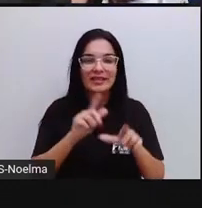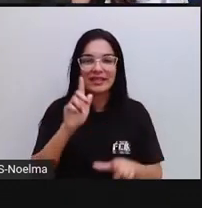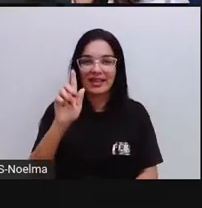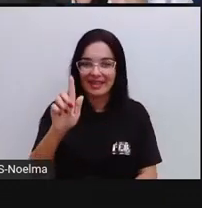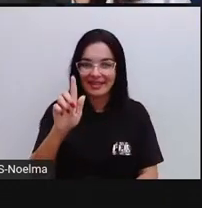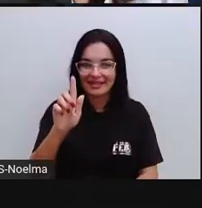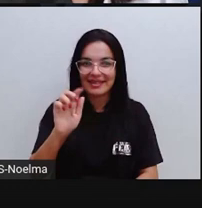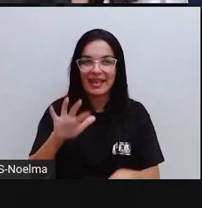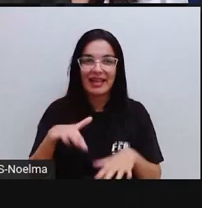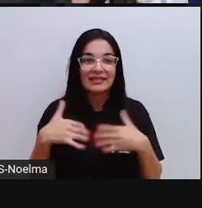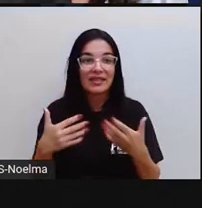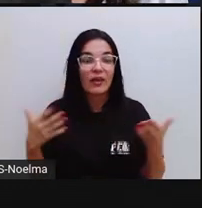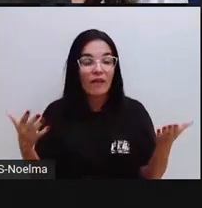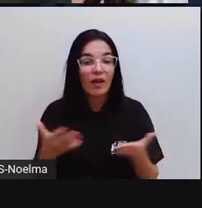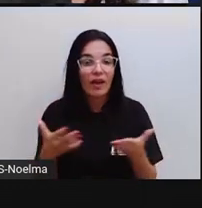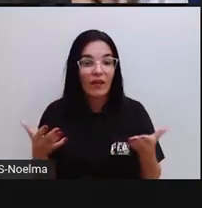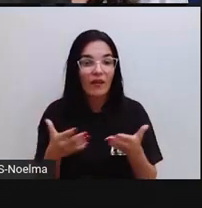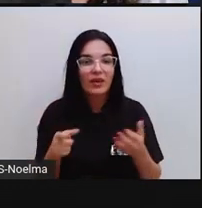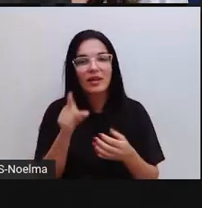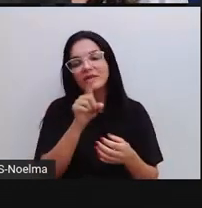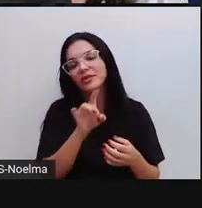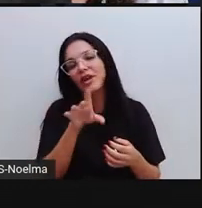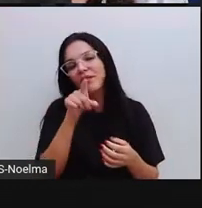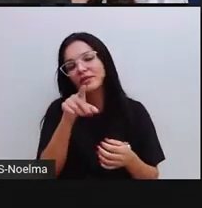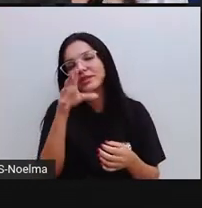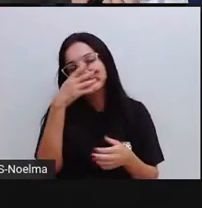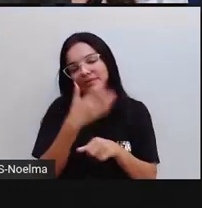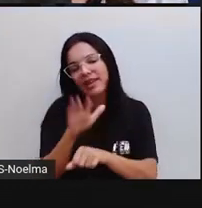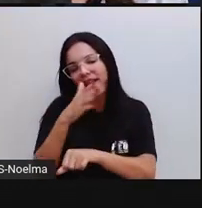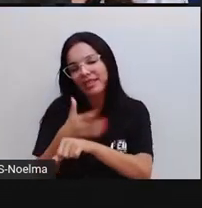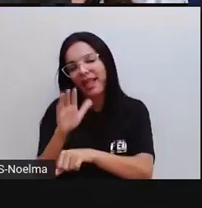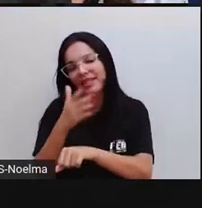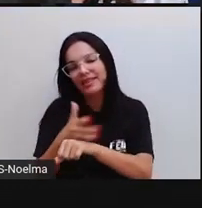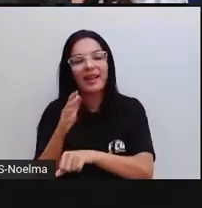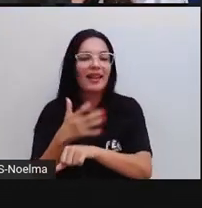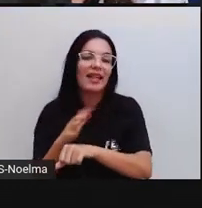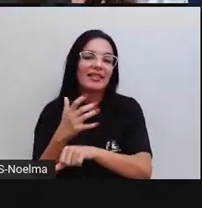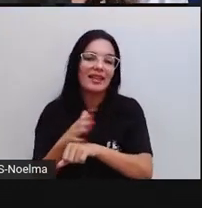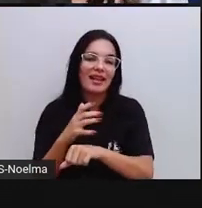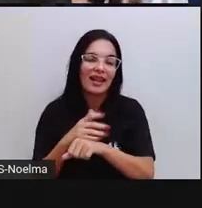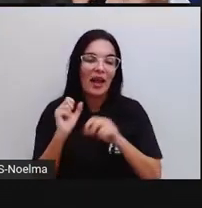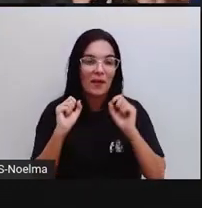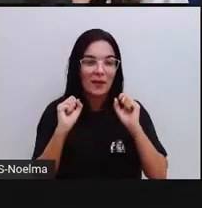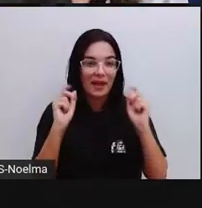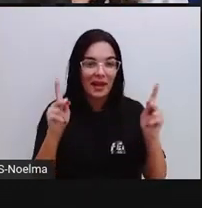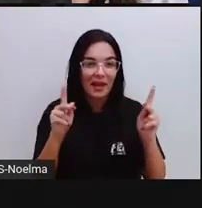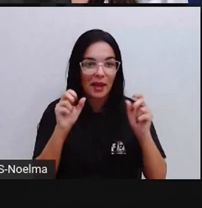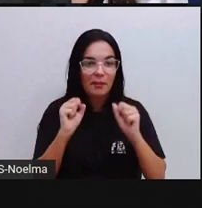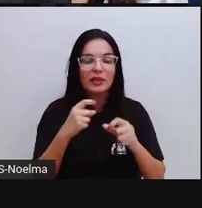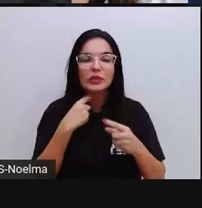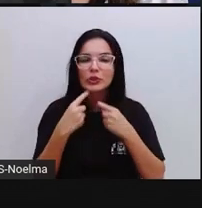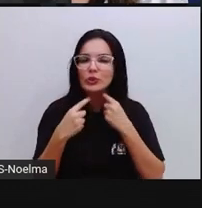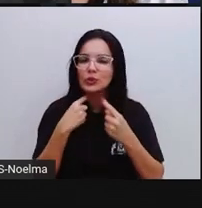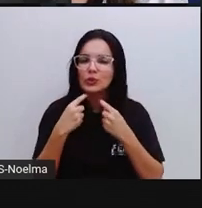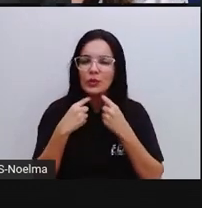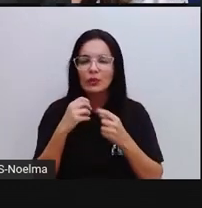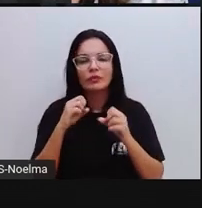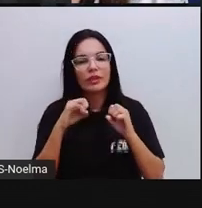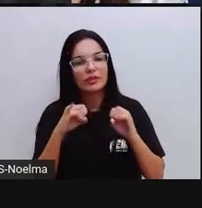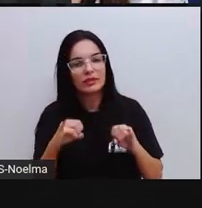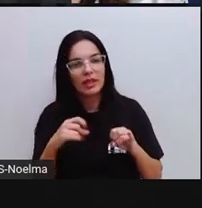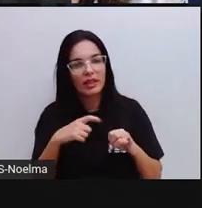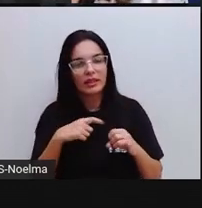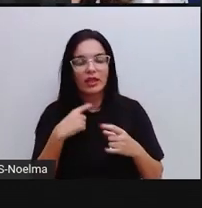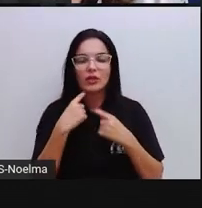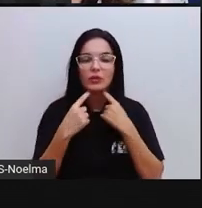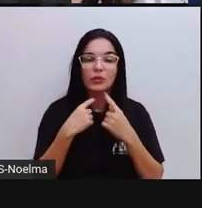verdade? E agora é só treinar mais um pouquinho, tá bom? Tira as dúvidas, se ficou aí alguma